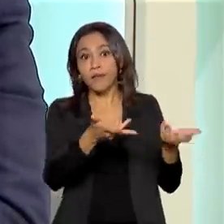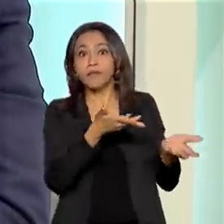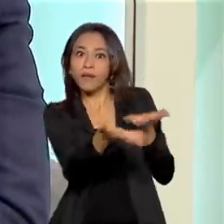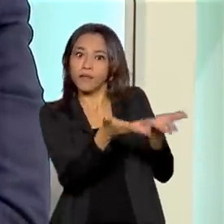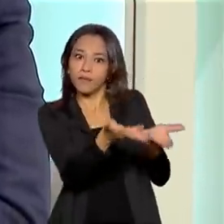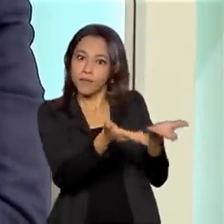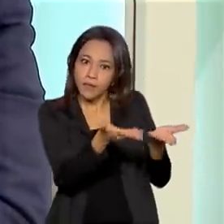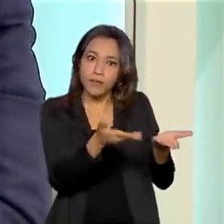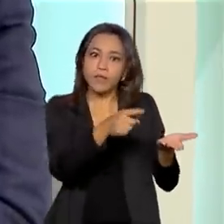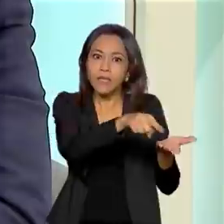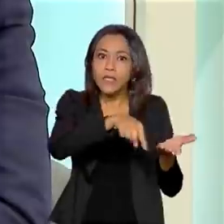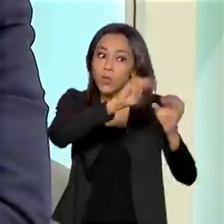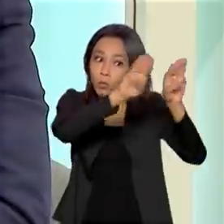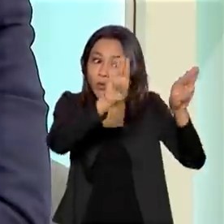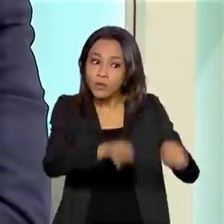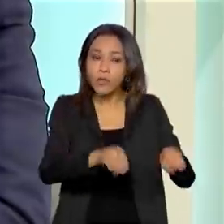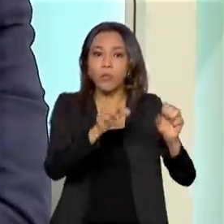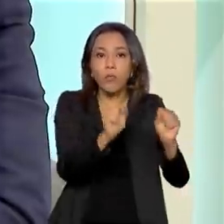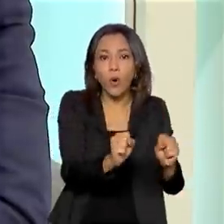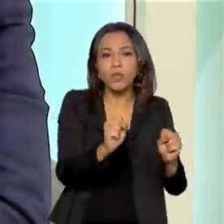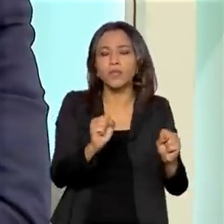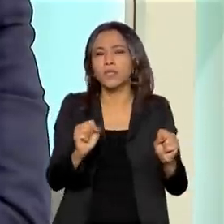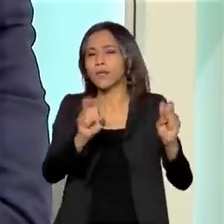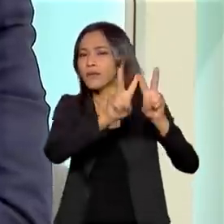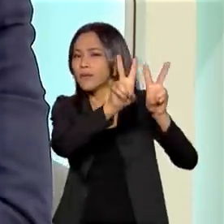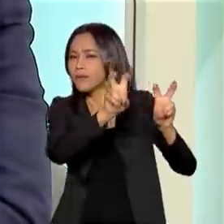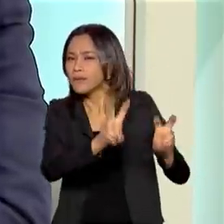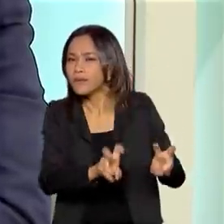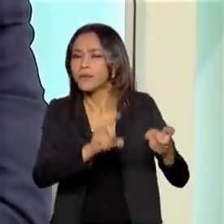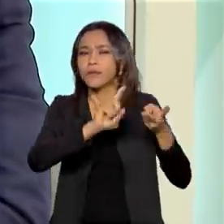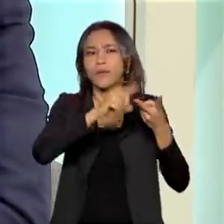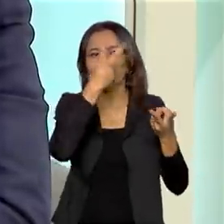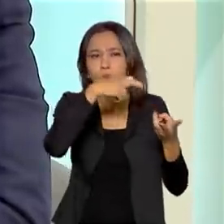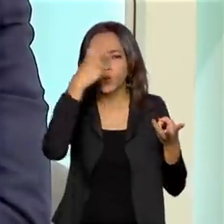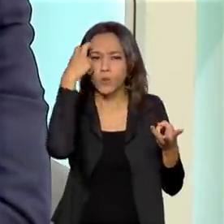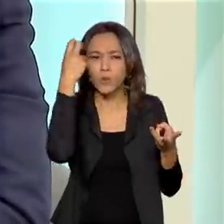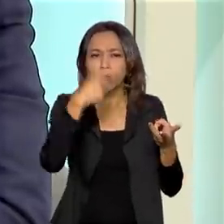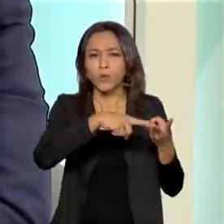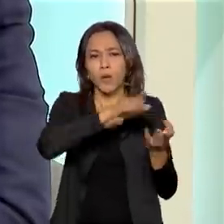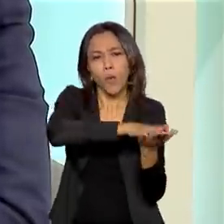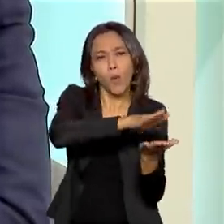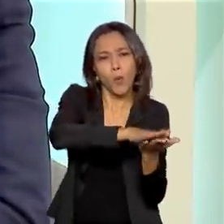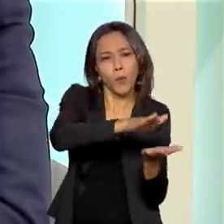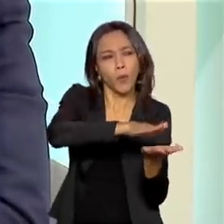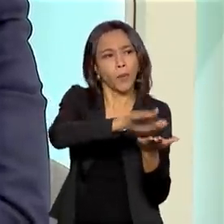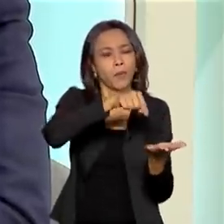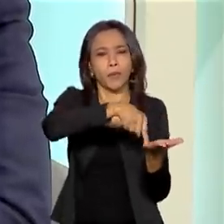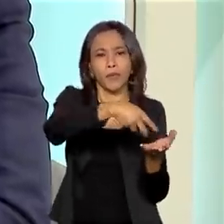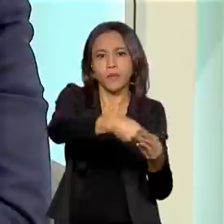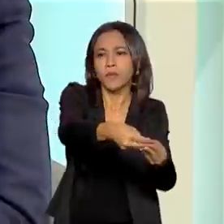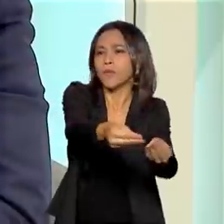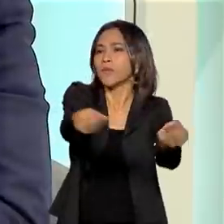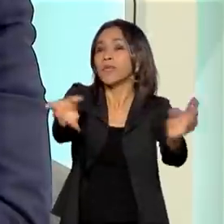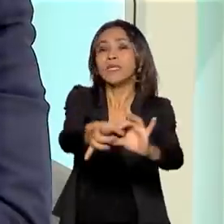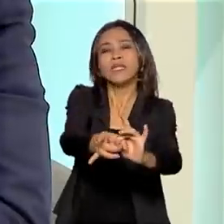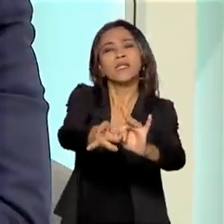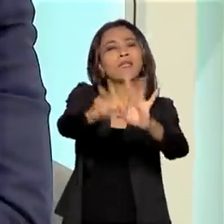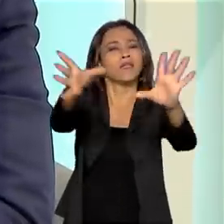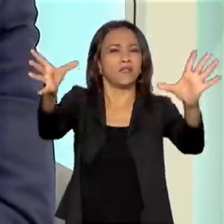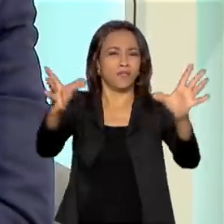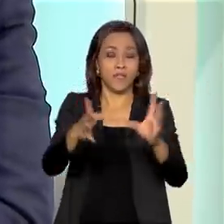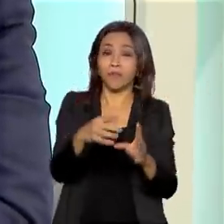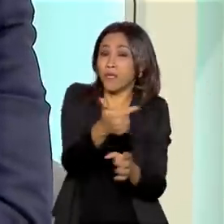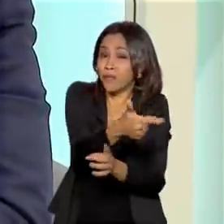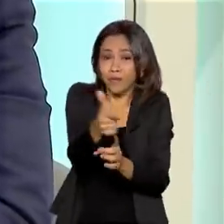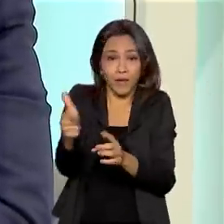que o museu possa dispor daquele conteúdo, gerar, reproduzir aquilo de uma maneira livre, e isso não venha